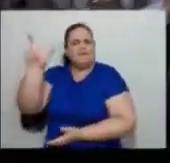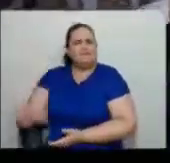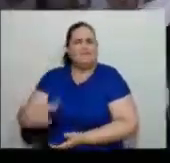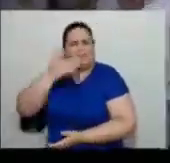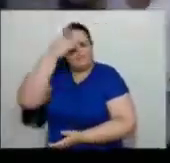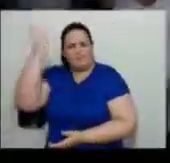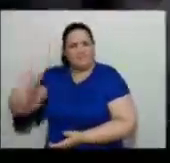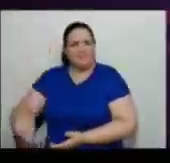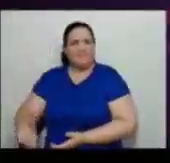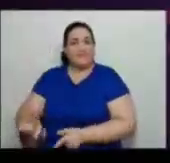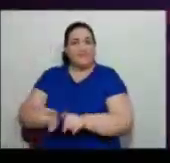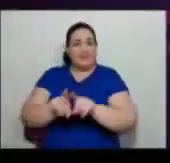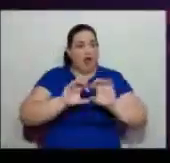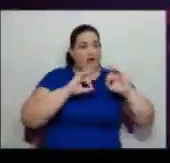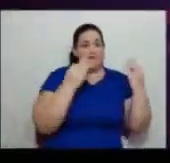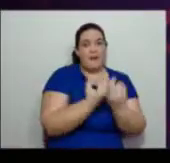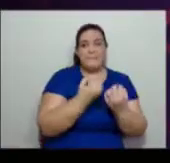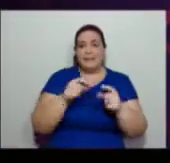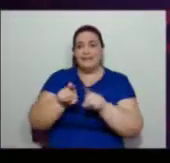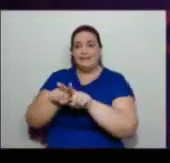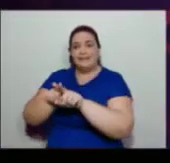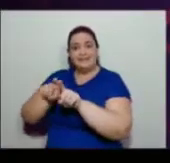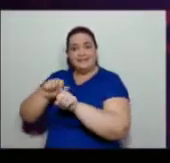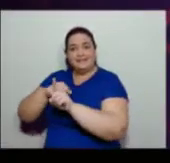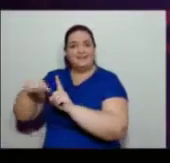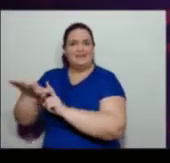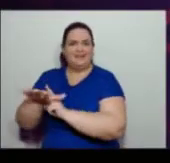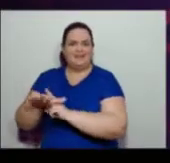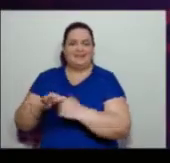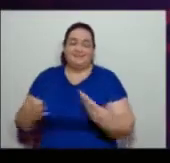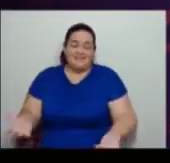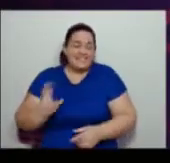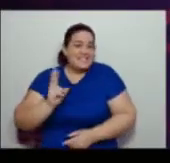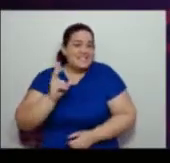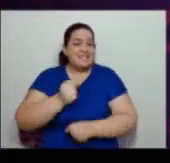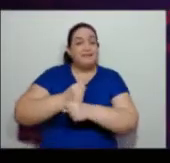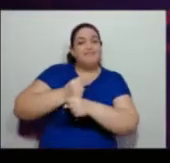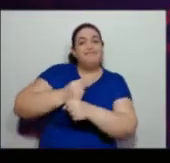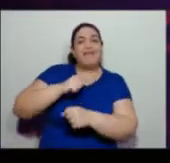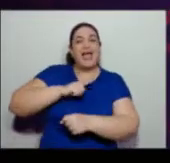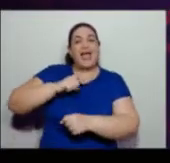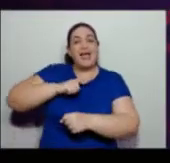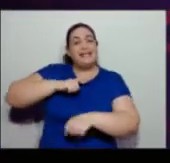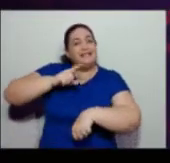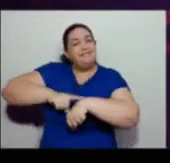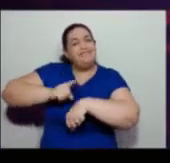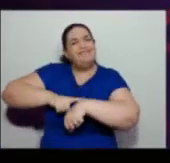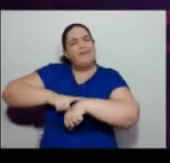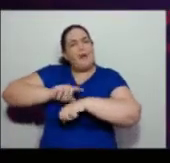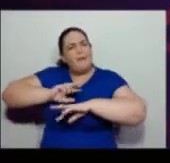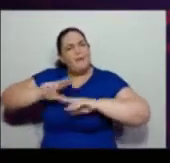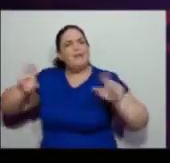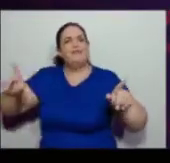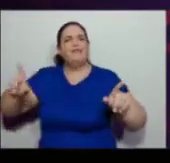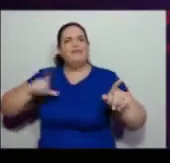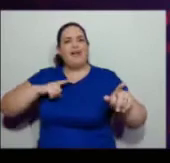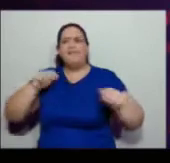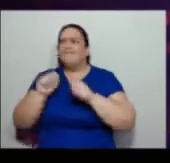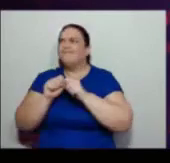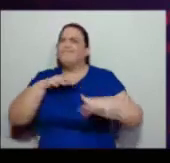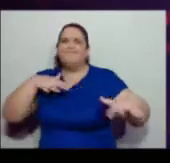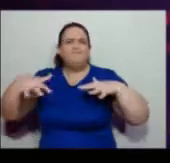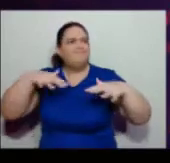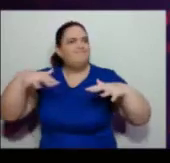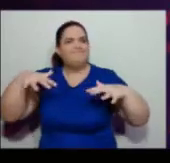da sociedade. Cada ano é realizado um evento diferente, movimentando assim, em diversos âmbitos, o